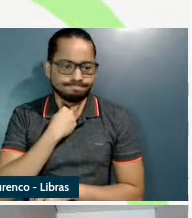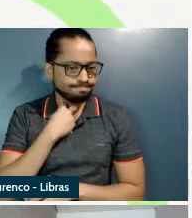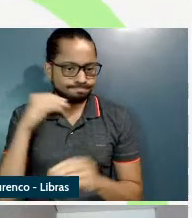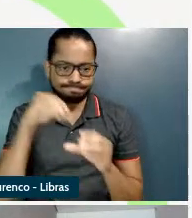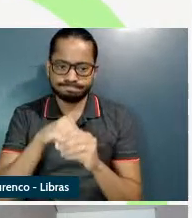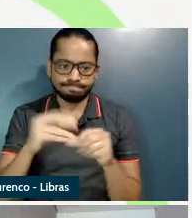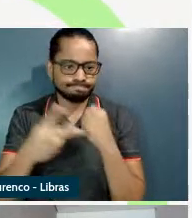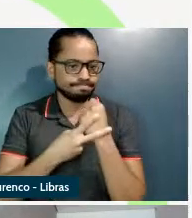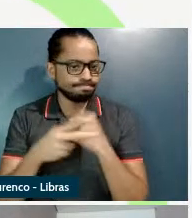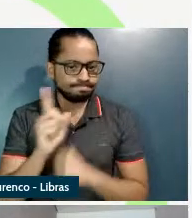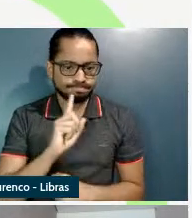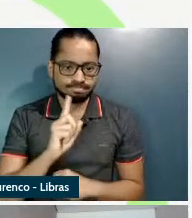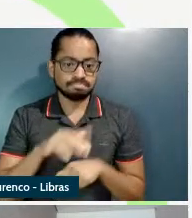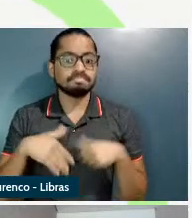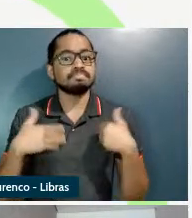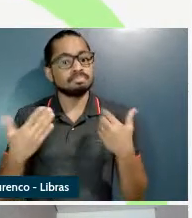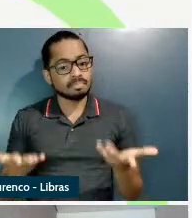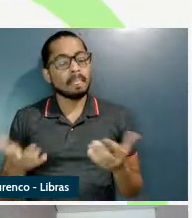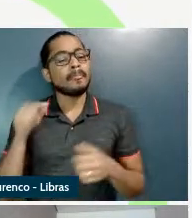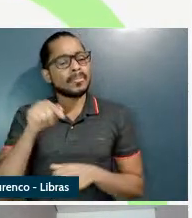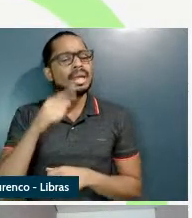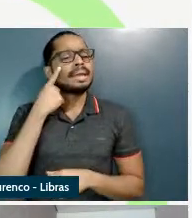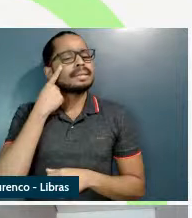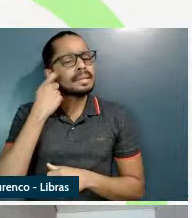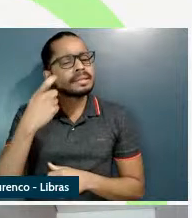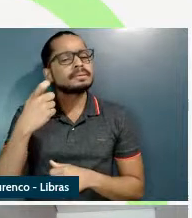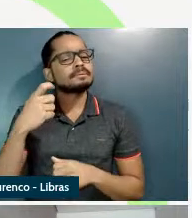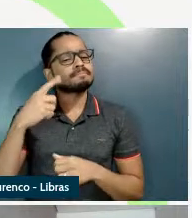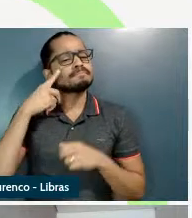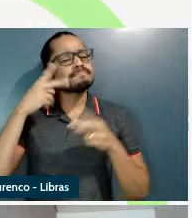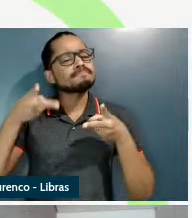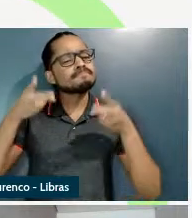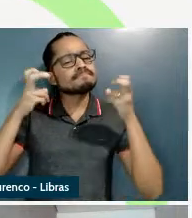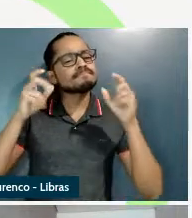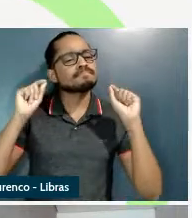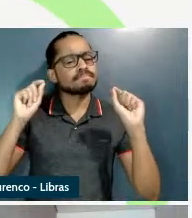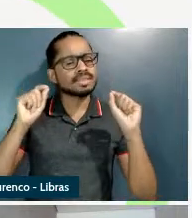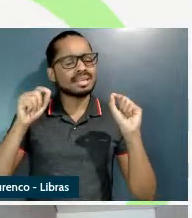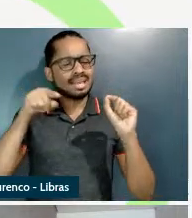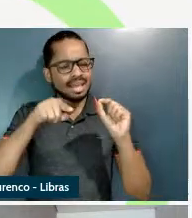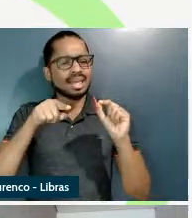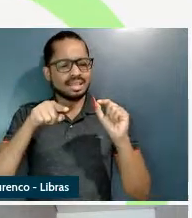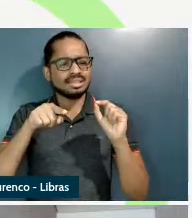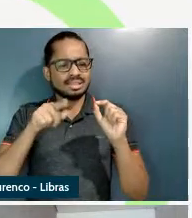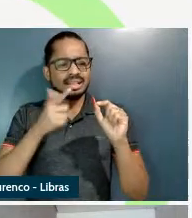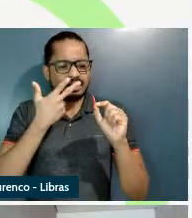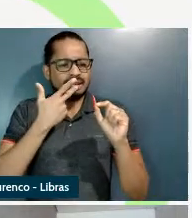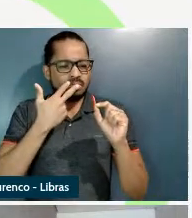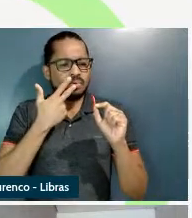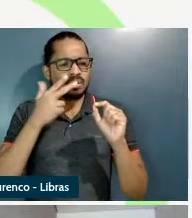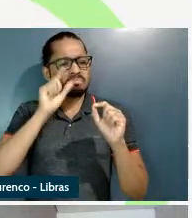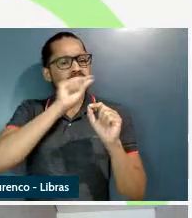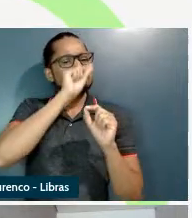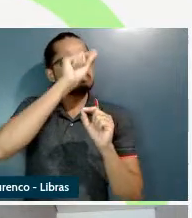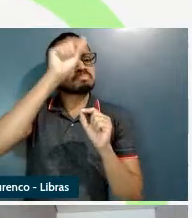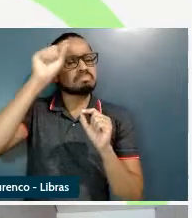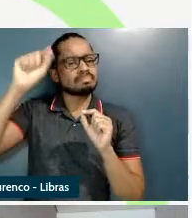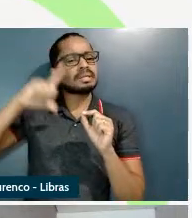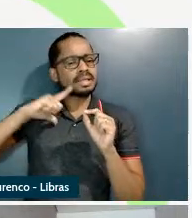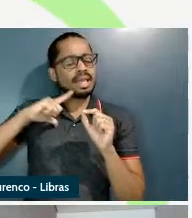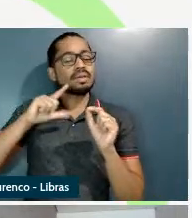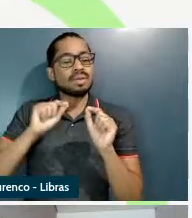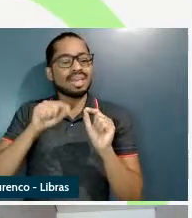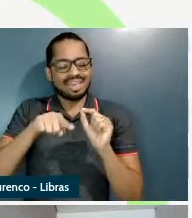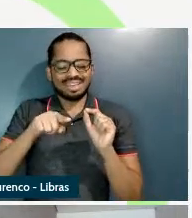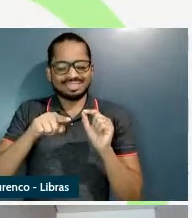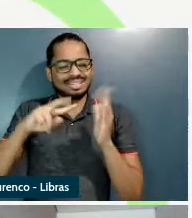então é interessante observar que em outras línguas essa relação de continência também é importante para